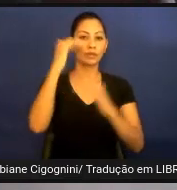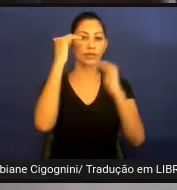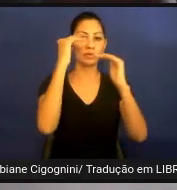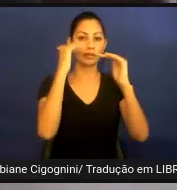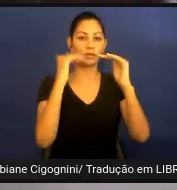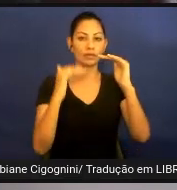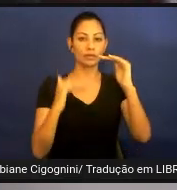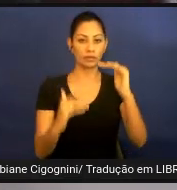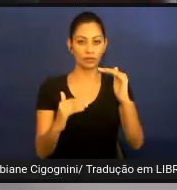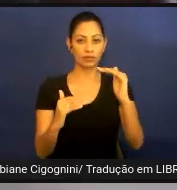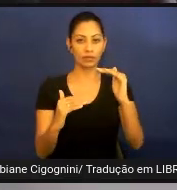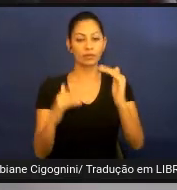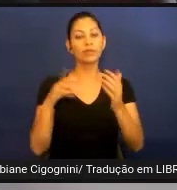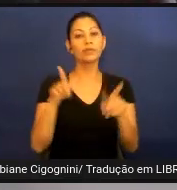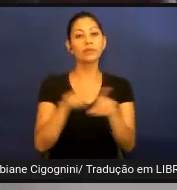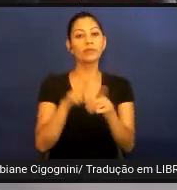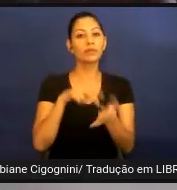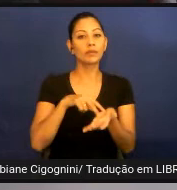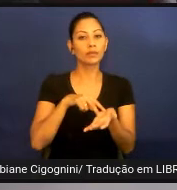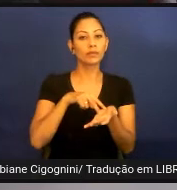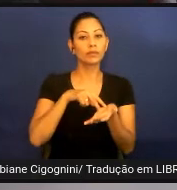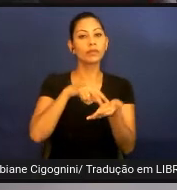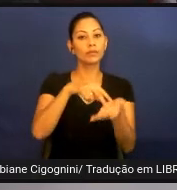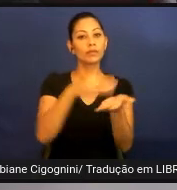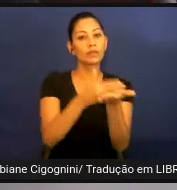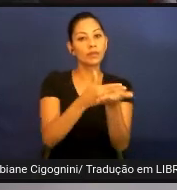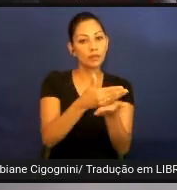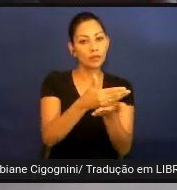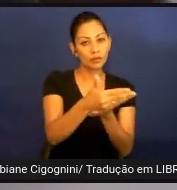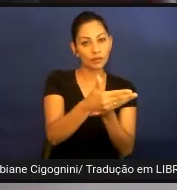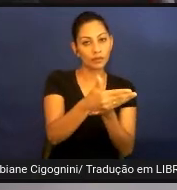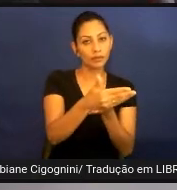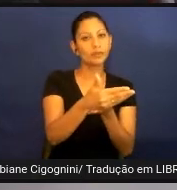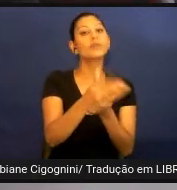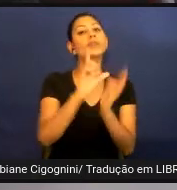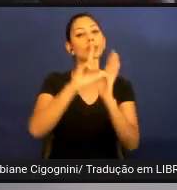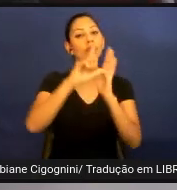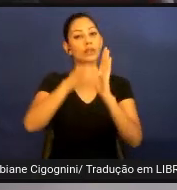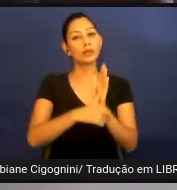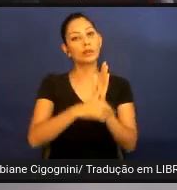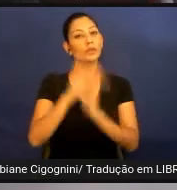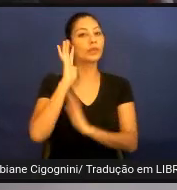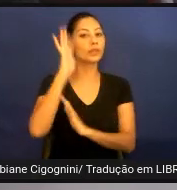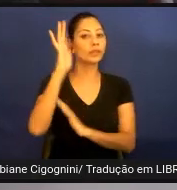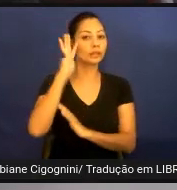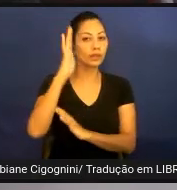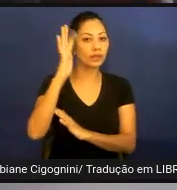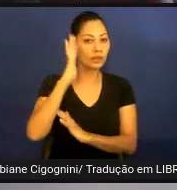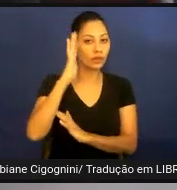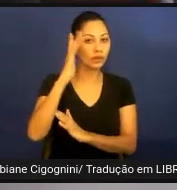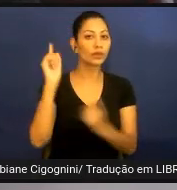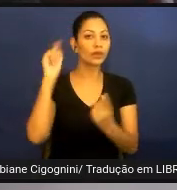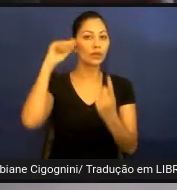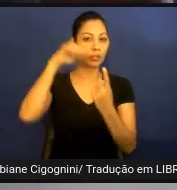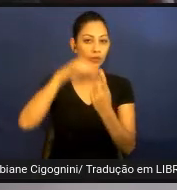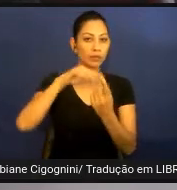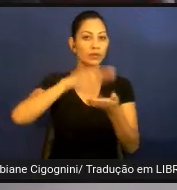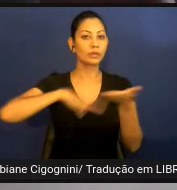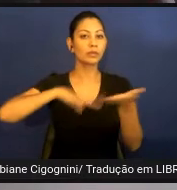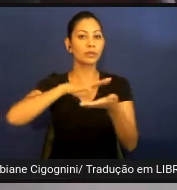vamos começar pela introdução, depois referencial teórico, objetivos, métodos, resultados, conclusões,